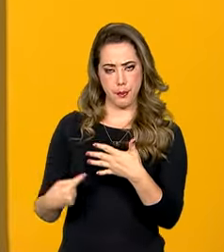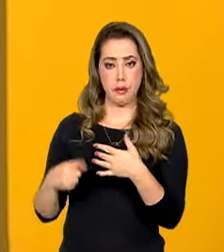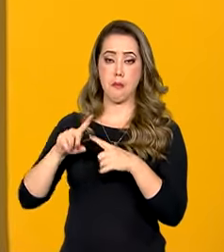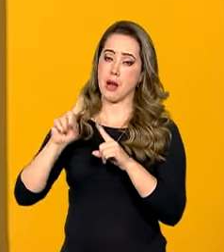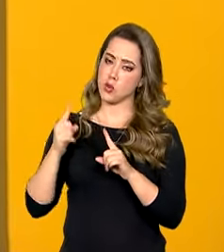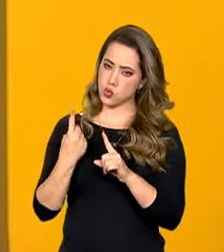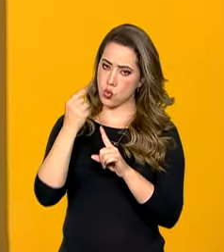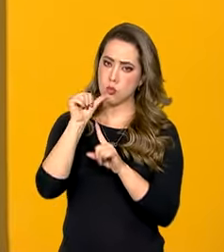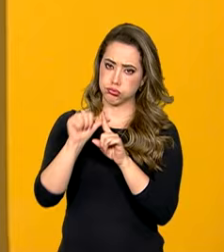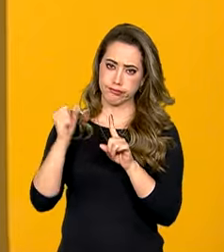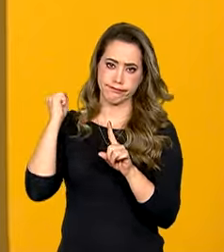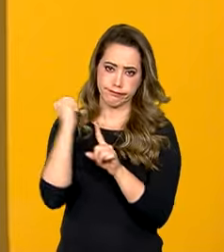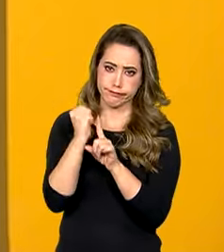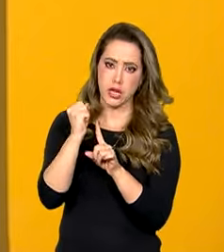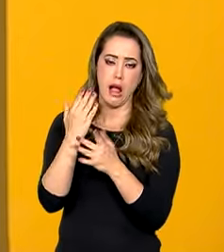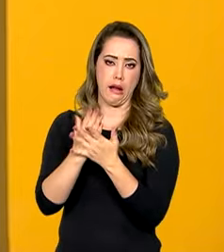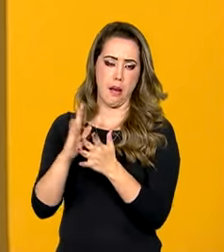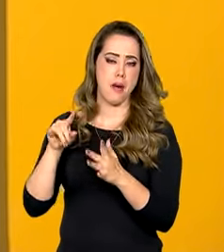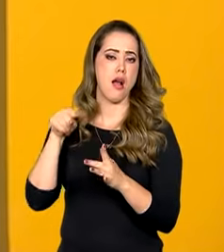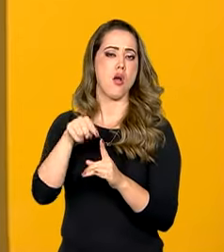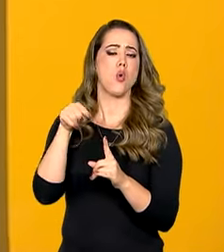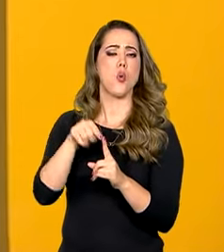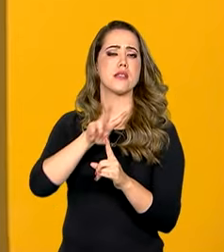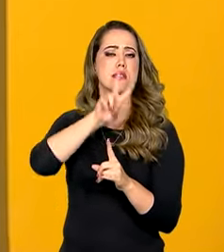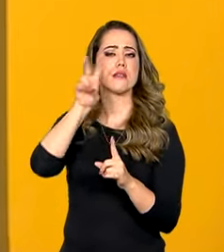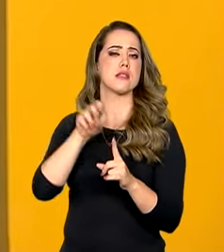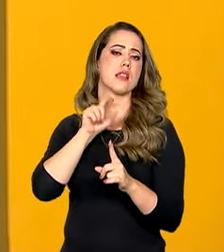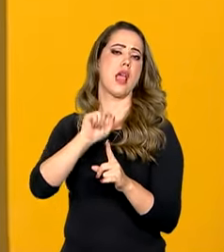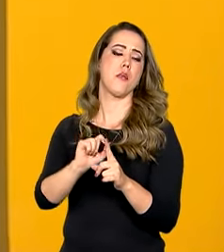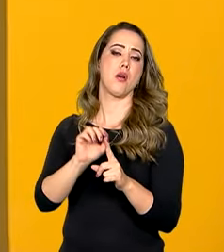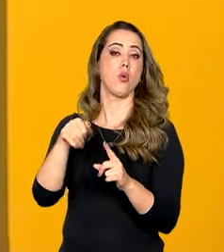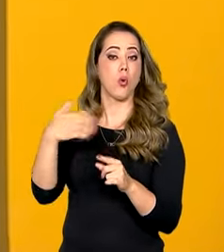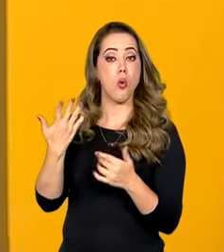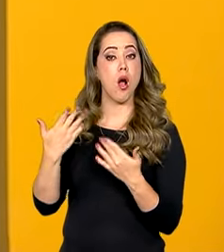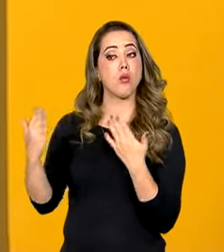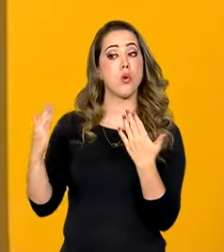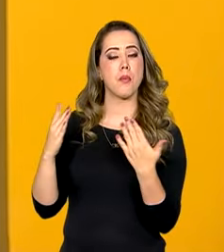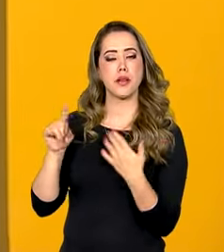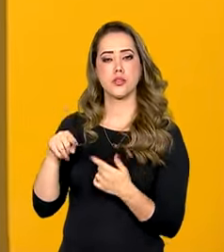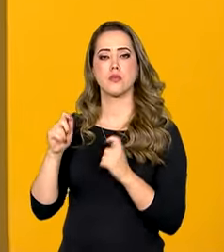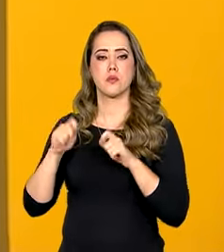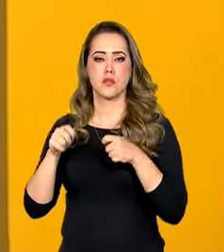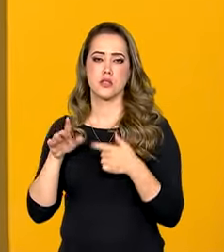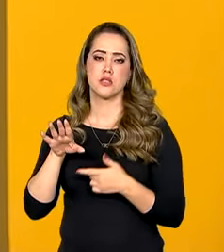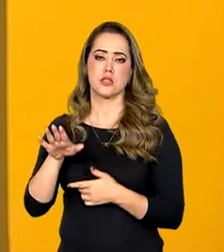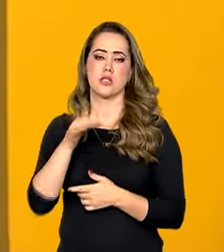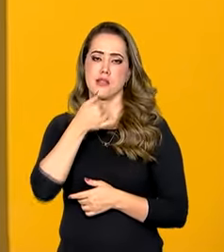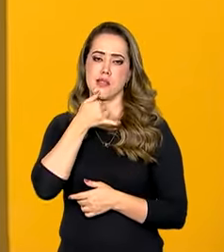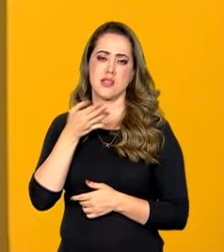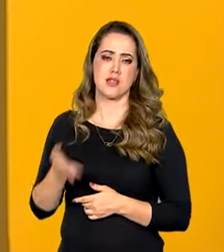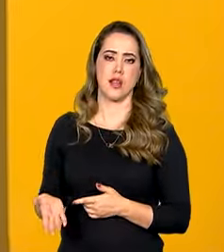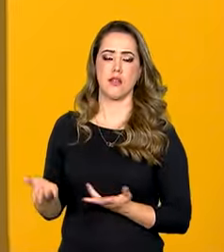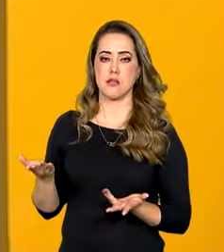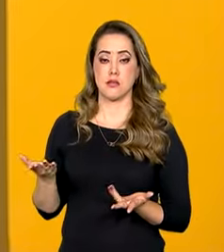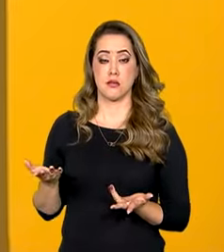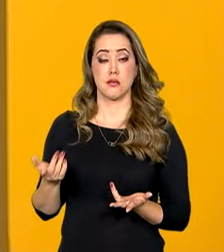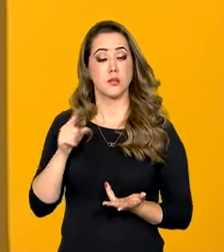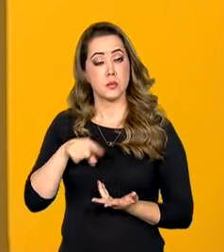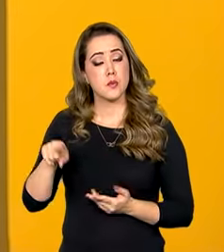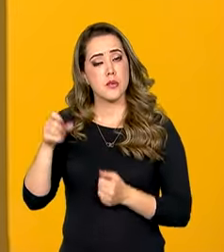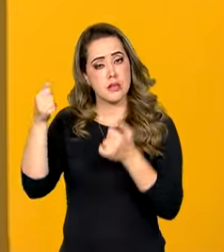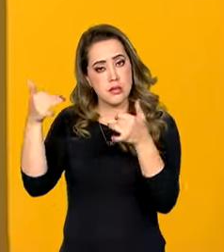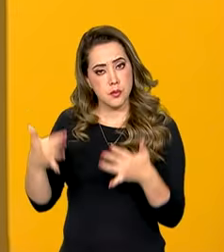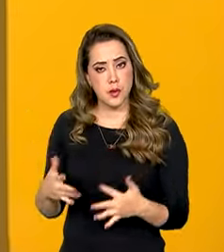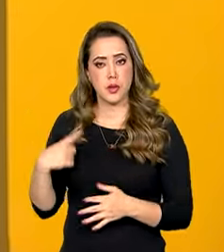Mas, em relação ao feminicídio, qual o retrato que a gente pode fazer dessa verdadeira tragédia, né? Queria que a senhora comentasse um pouquinho,